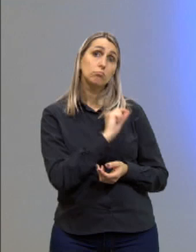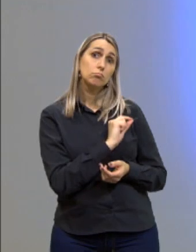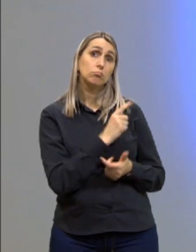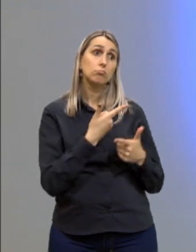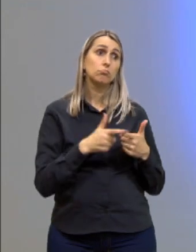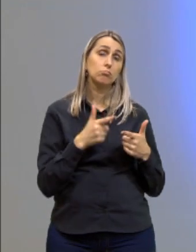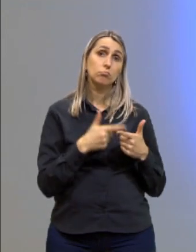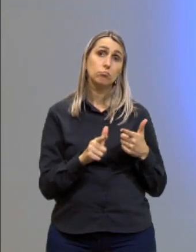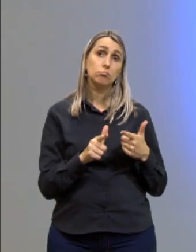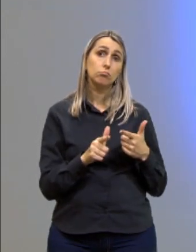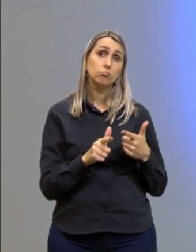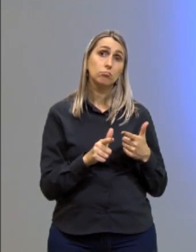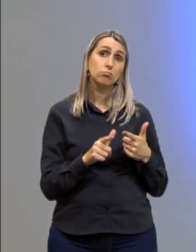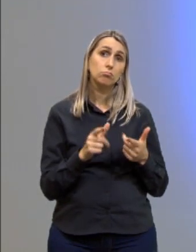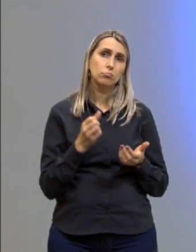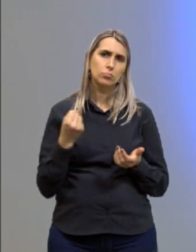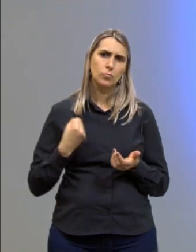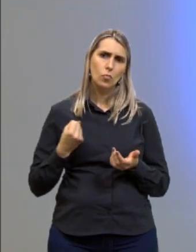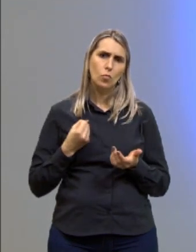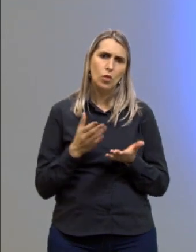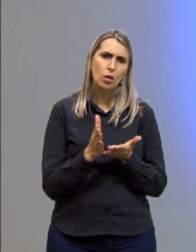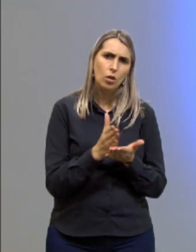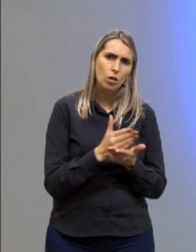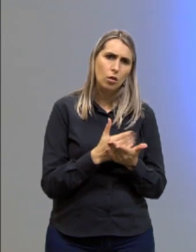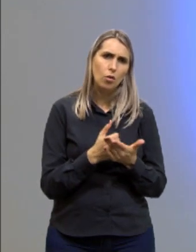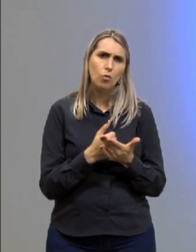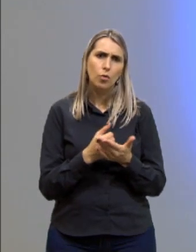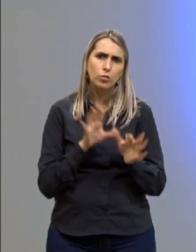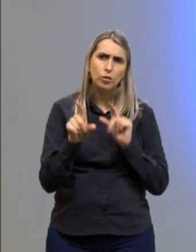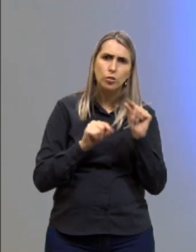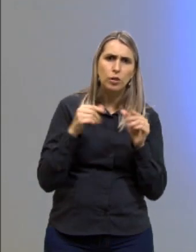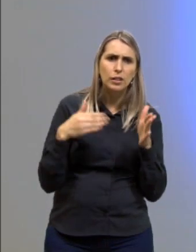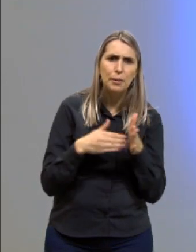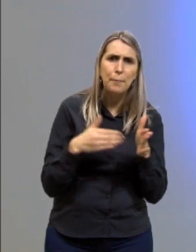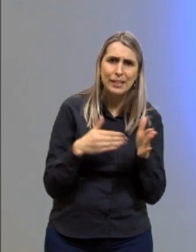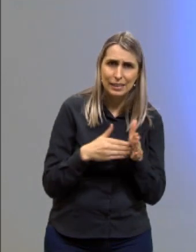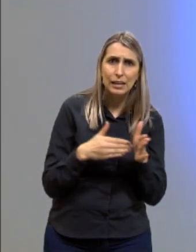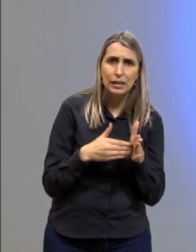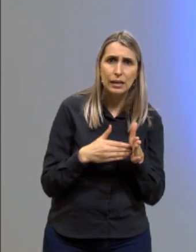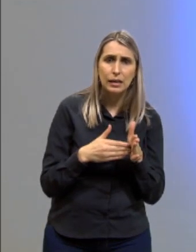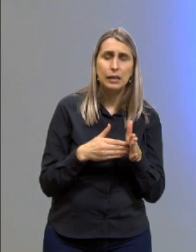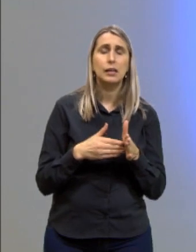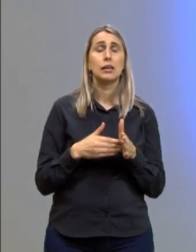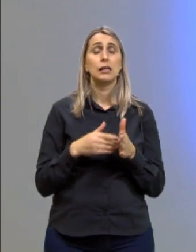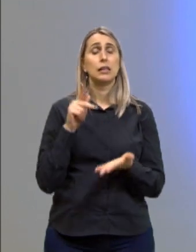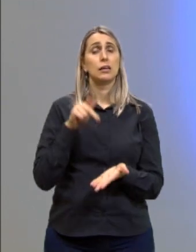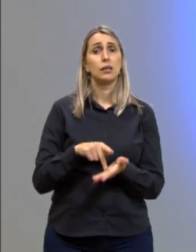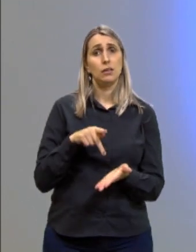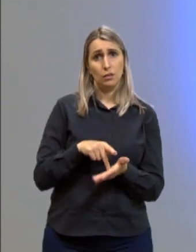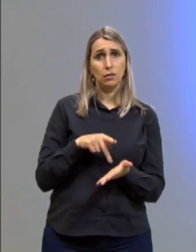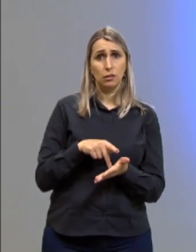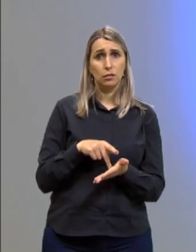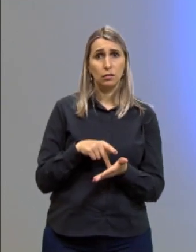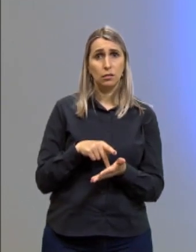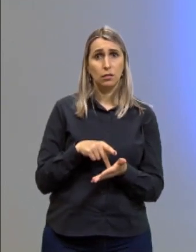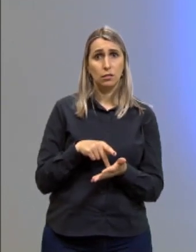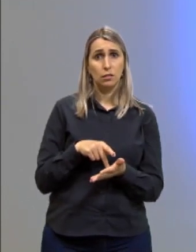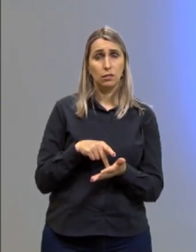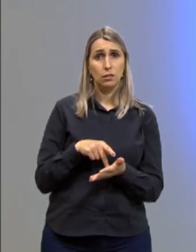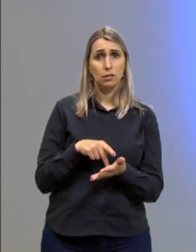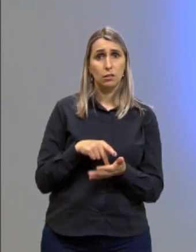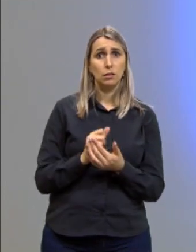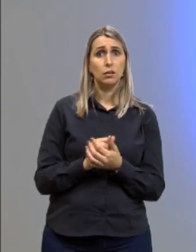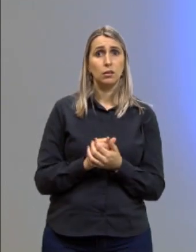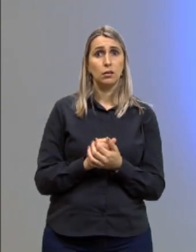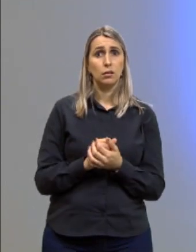o problema dos algoritmos selecionarem e limitarem é que, na verdade, ele vai ser, ele